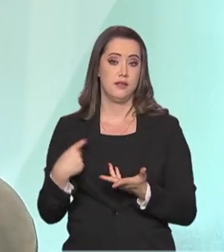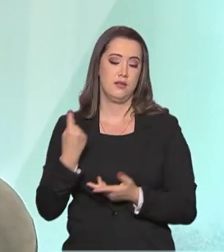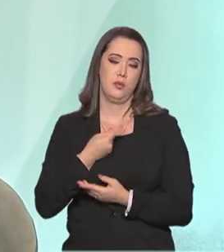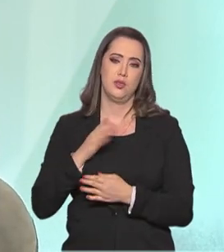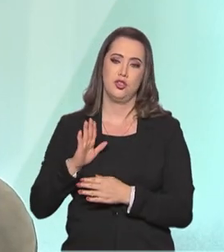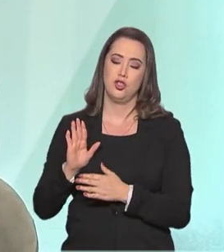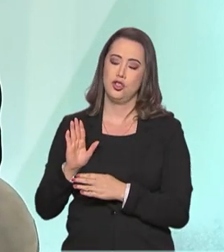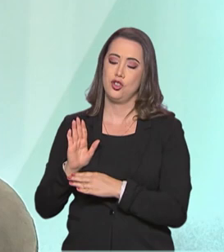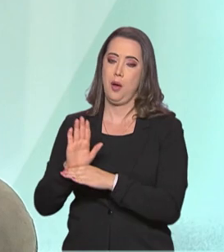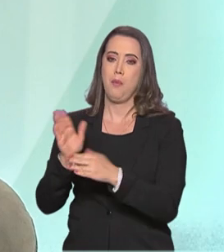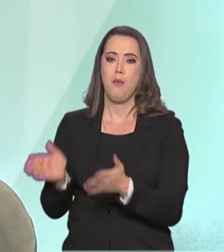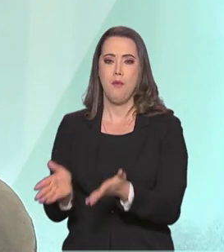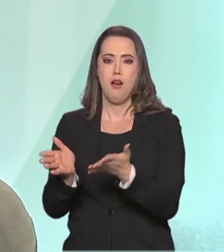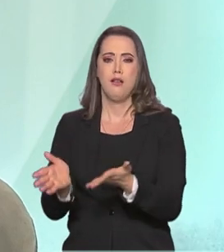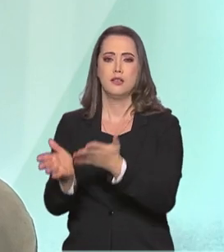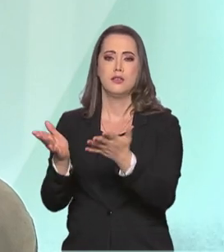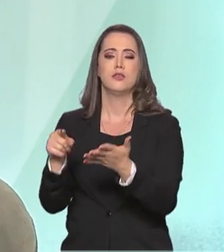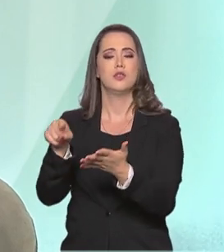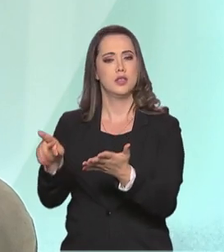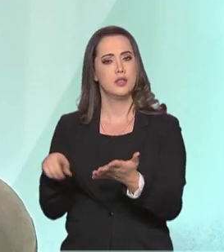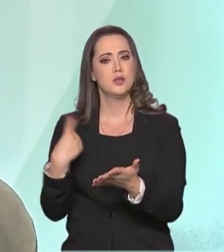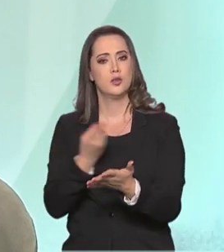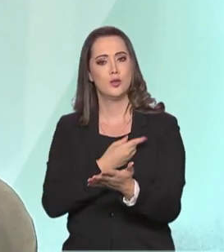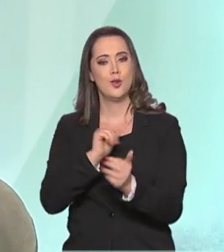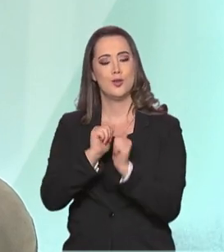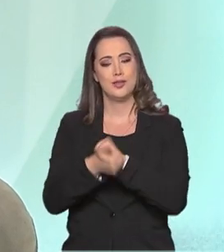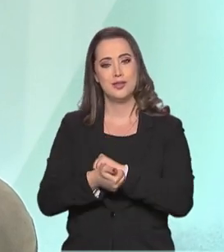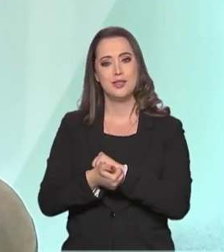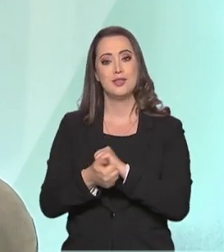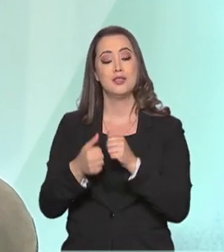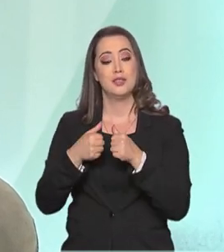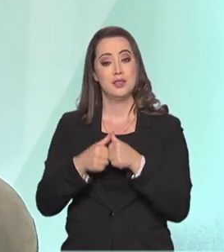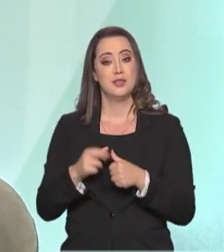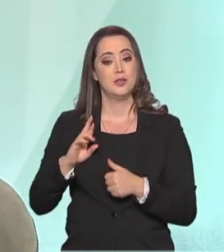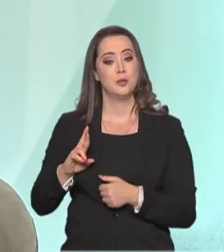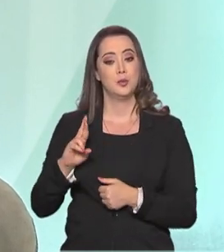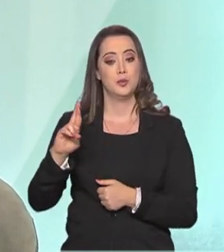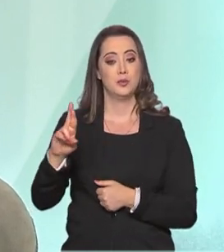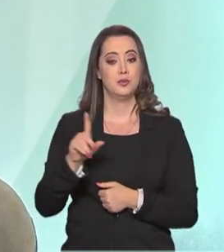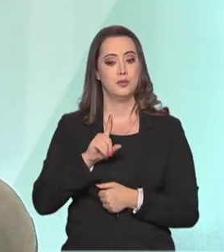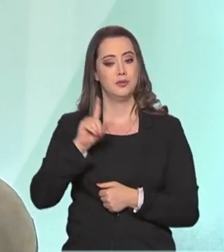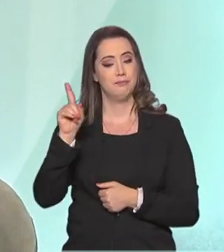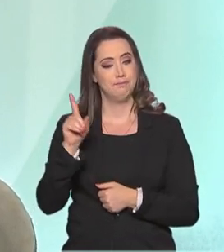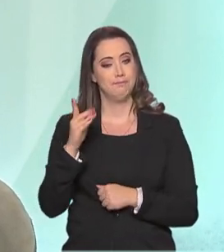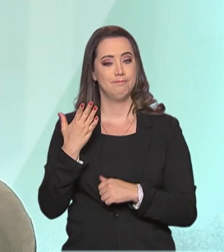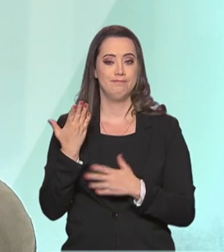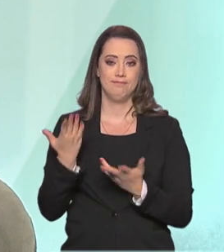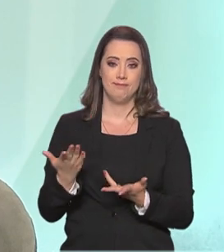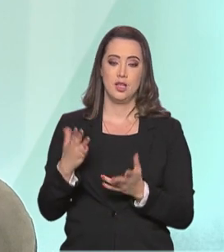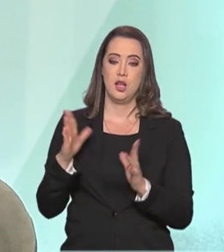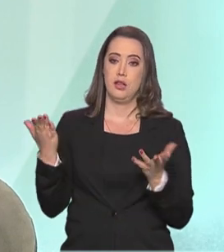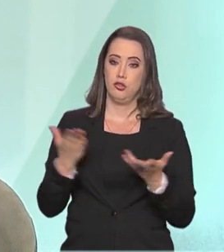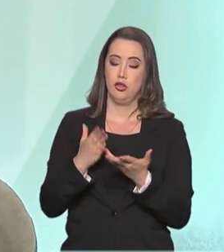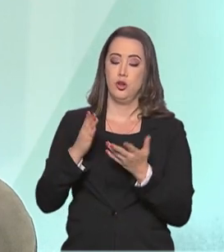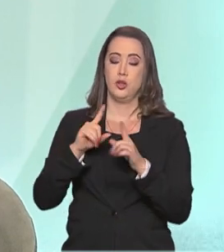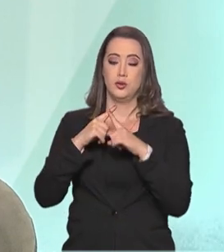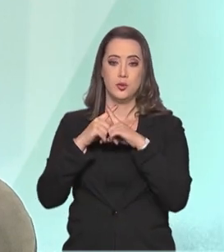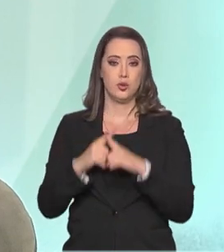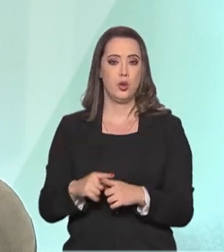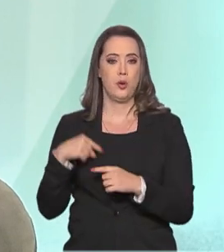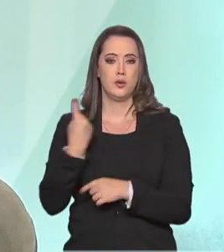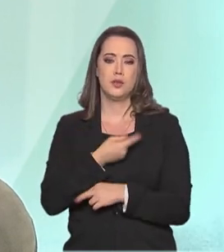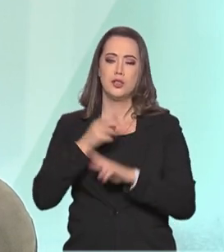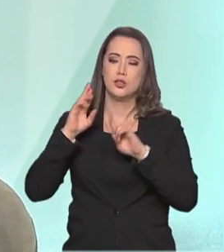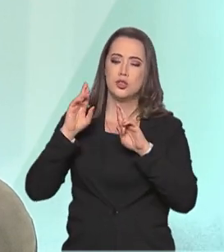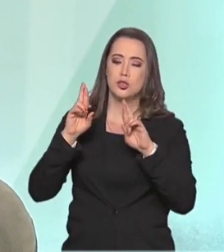influenciando direta e indiretamente os nossos atletas que estão nos representando nessa edição dos jogos. E que a